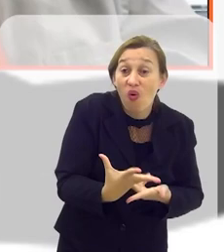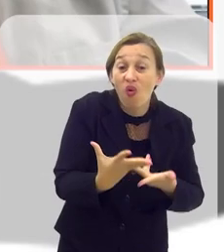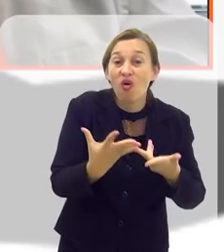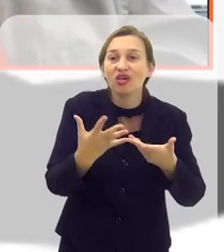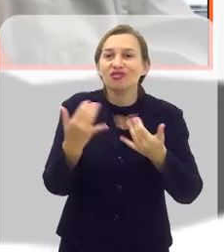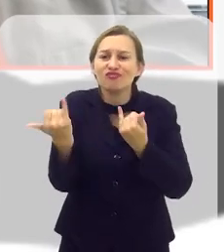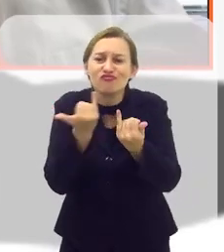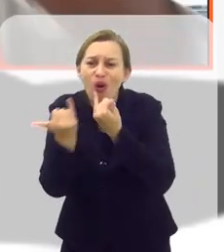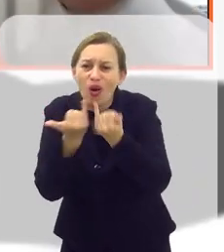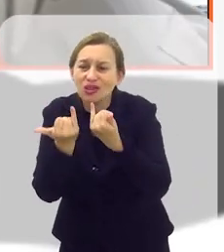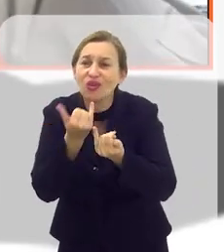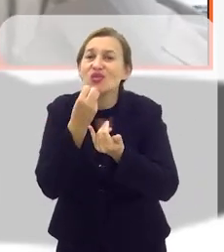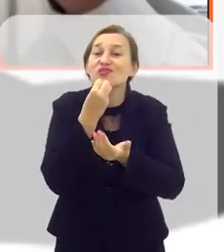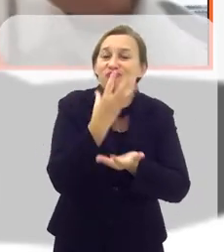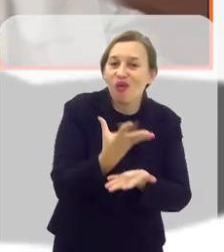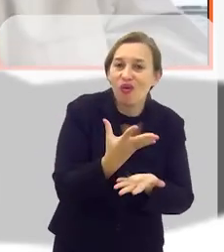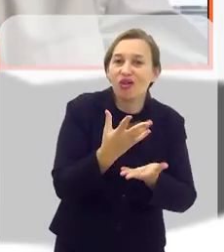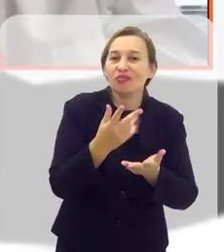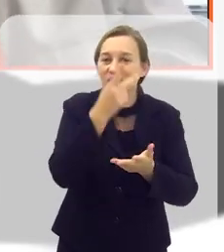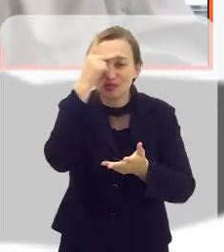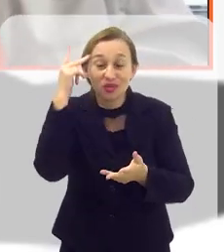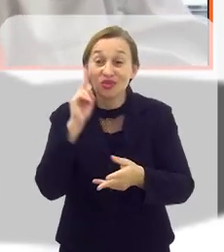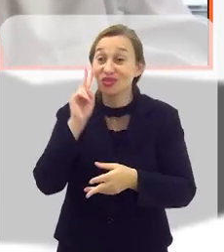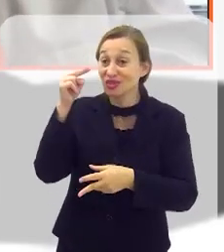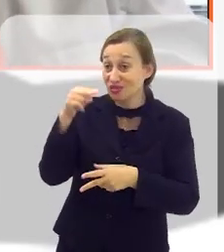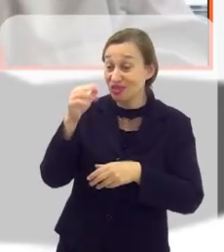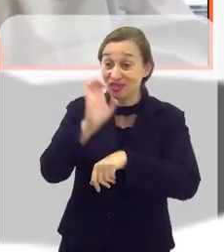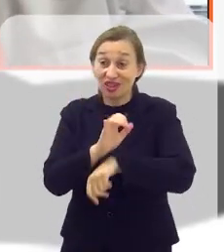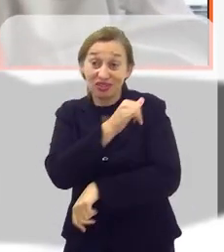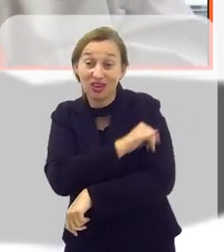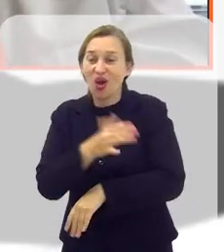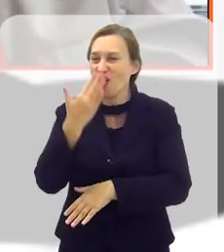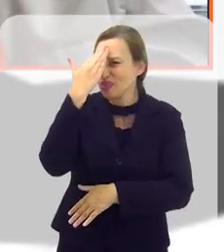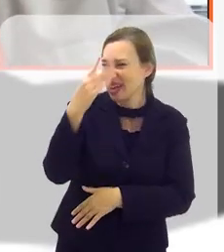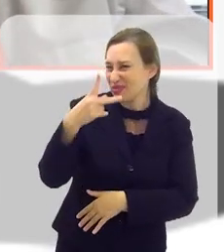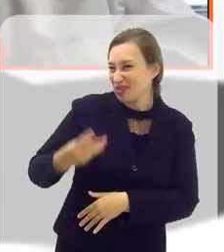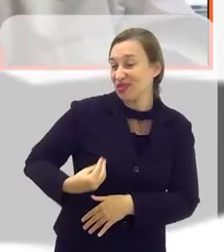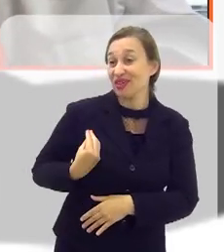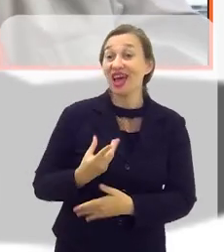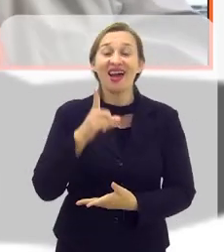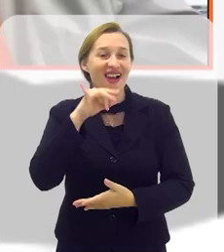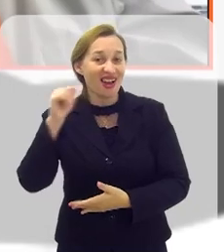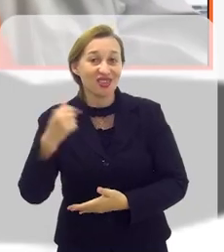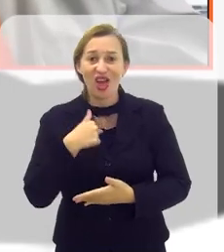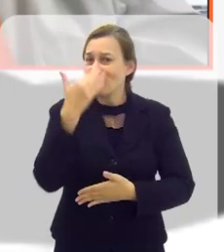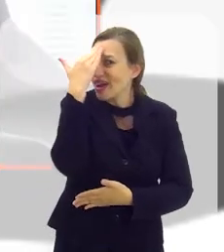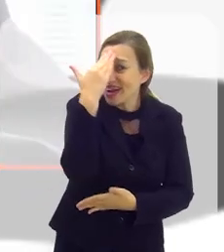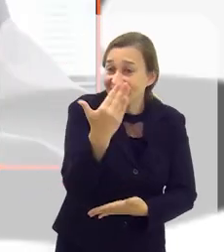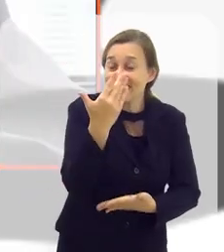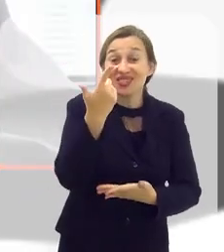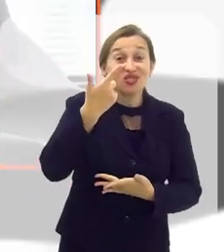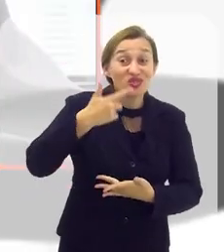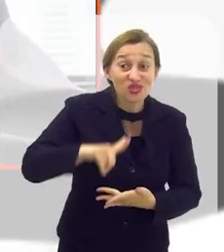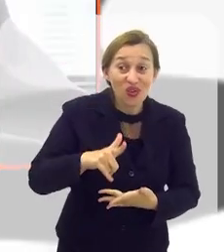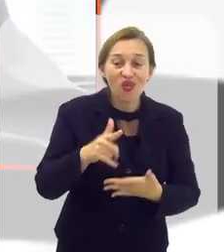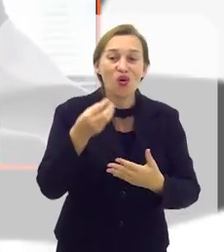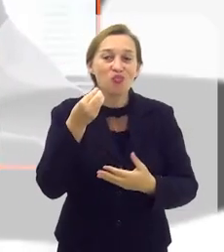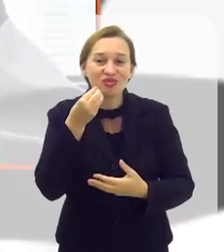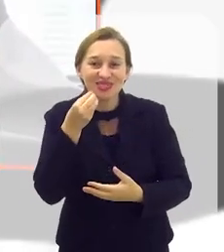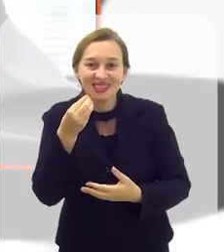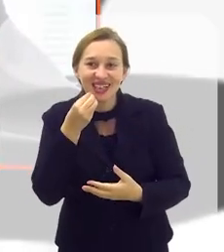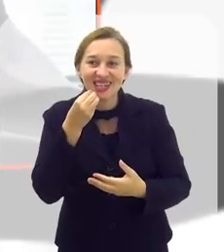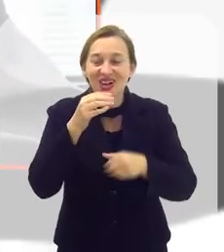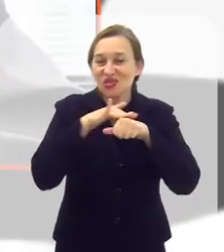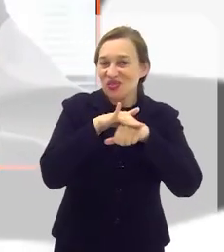tanta notícia boa para o nosso espectador aqui do estado do Rio. Muito obrigada pela sua presença. Cláudio, eu que agradeço mais uma vez a